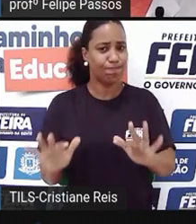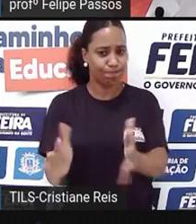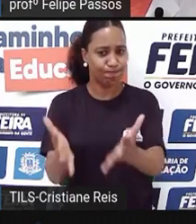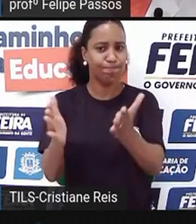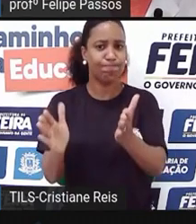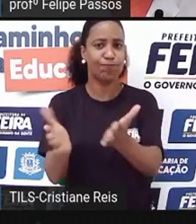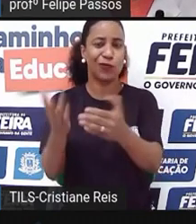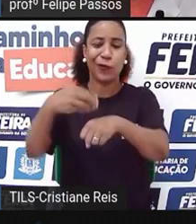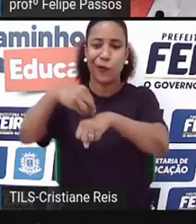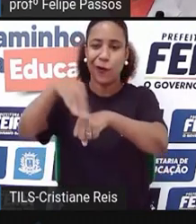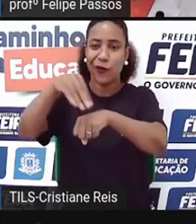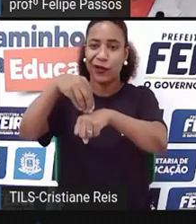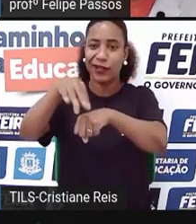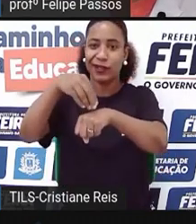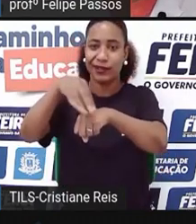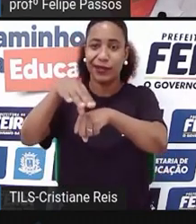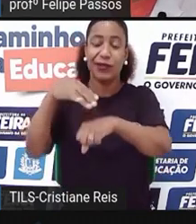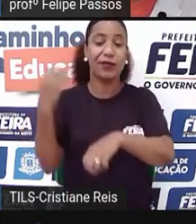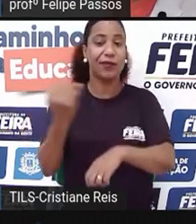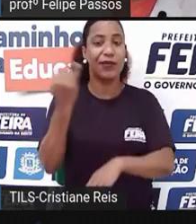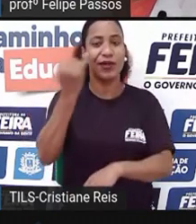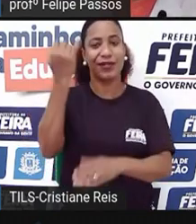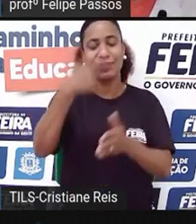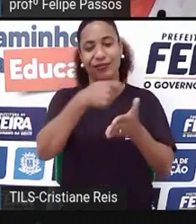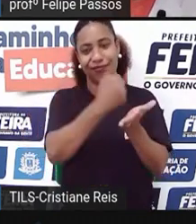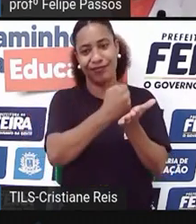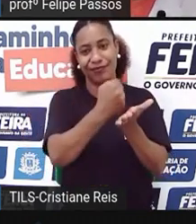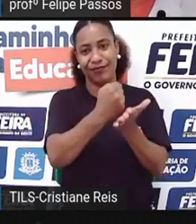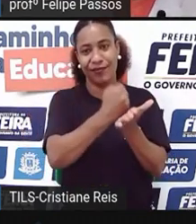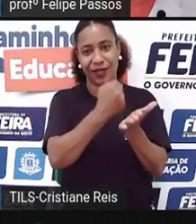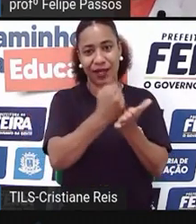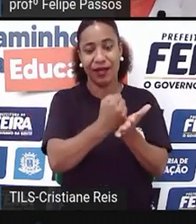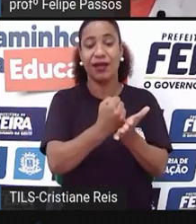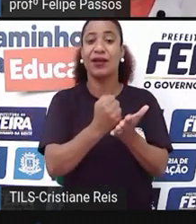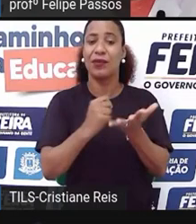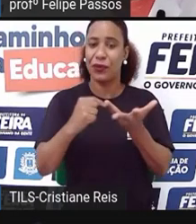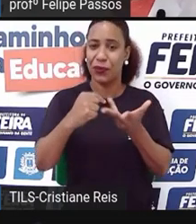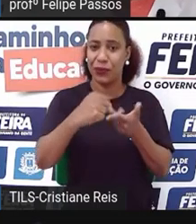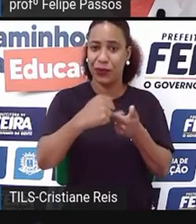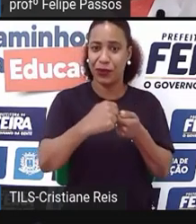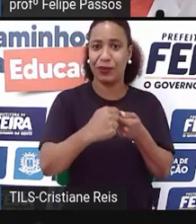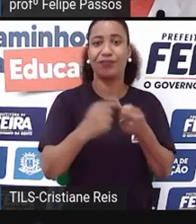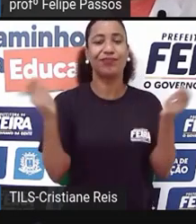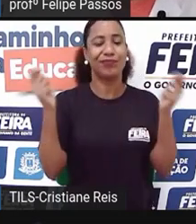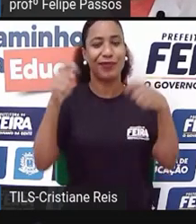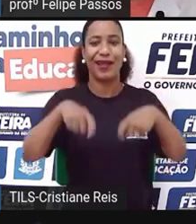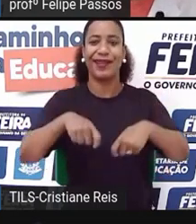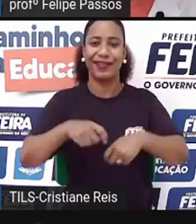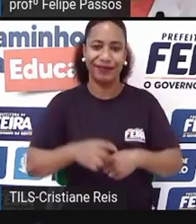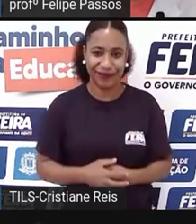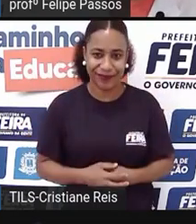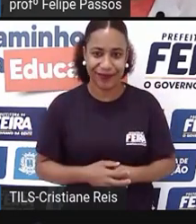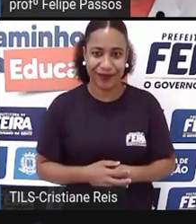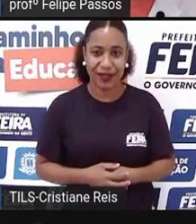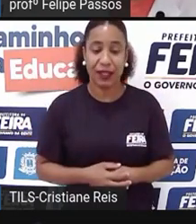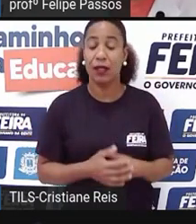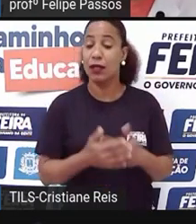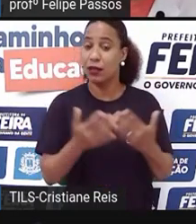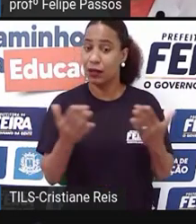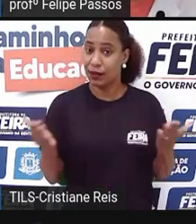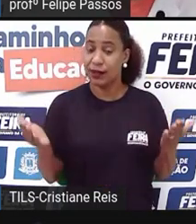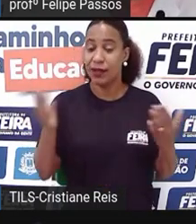com esse registro, abre um leque de possibilidades, né? Muitas pessoas